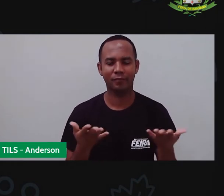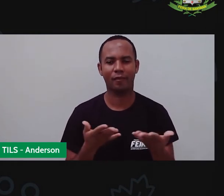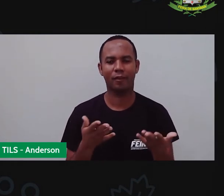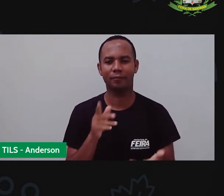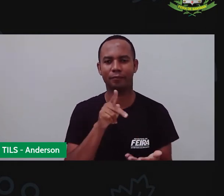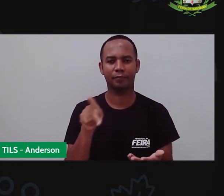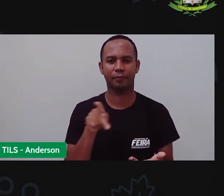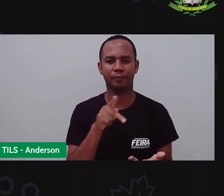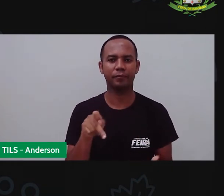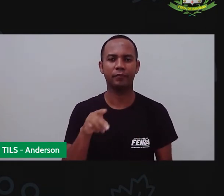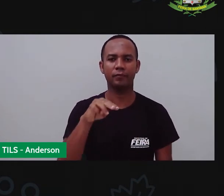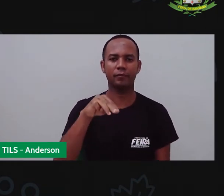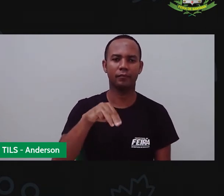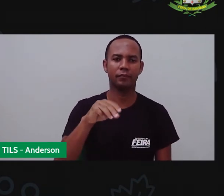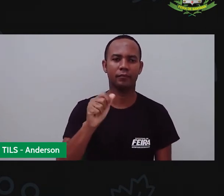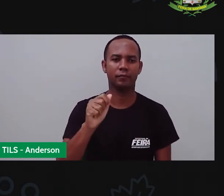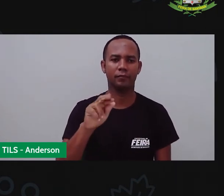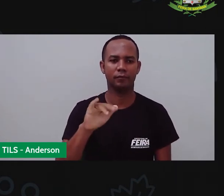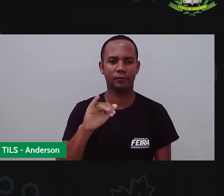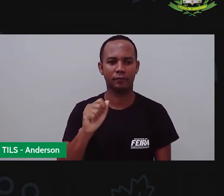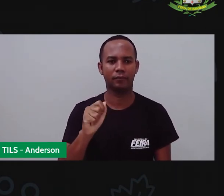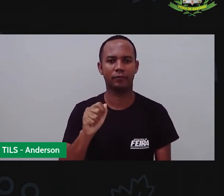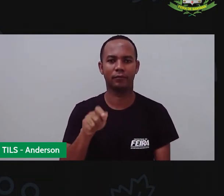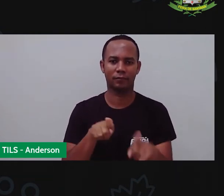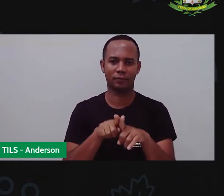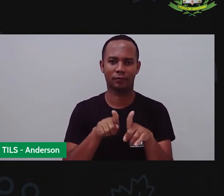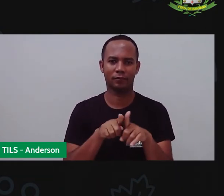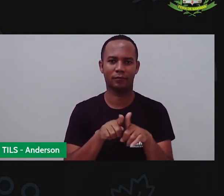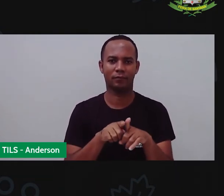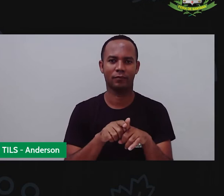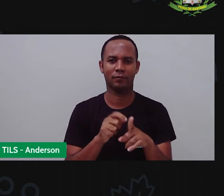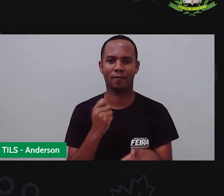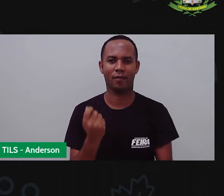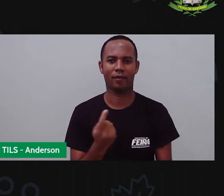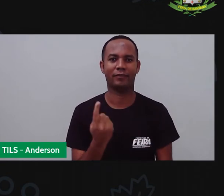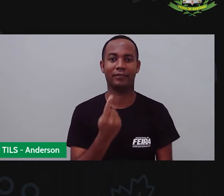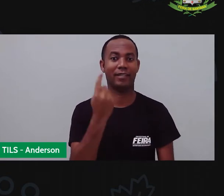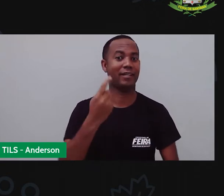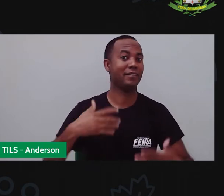com vocês para mais uma aula. Quem aí está animado? Está animado, Anderson?